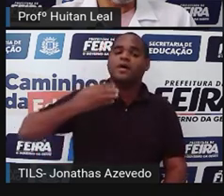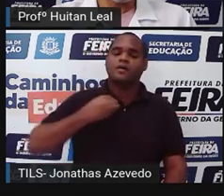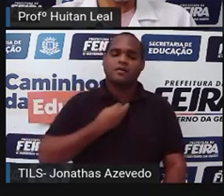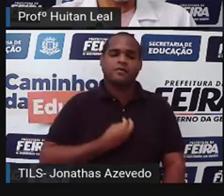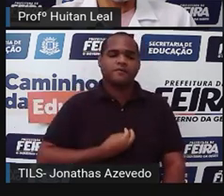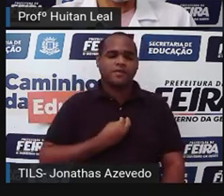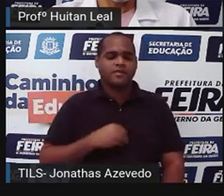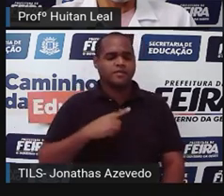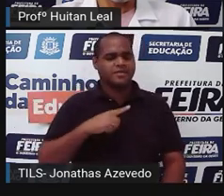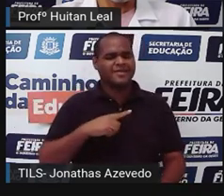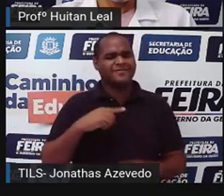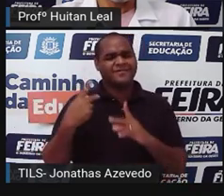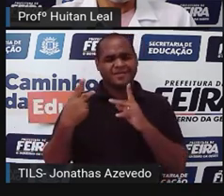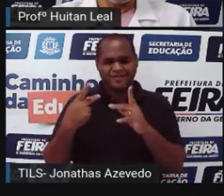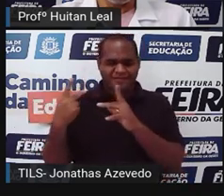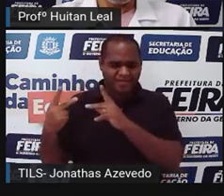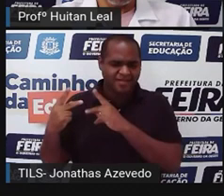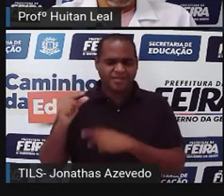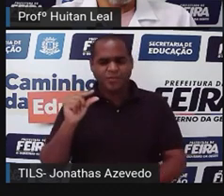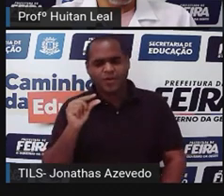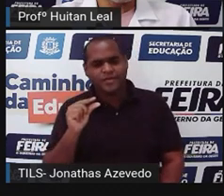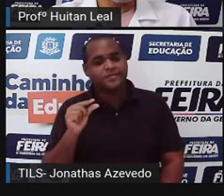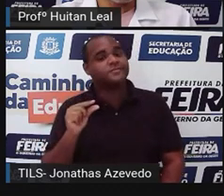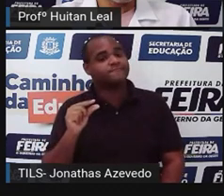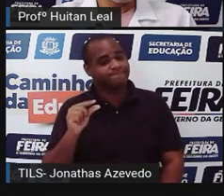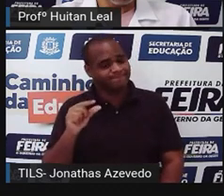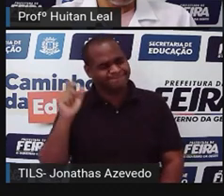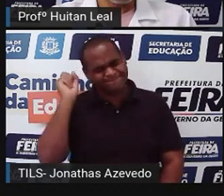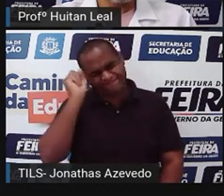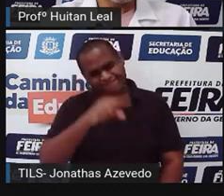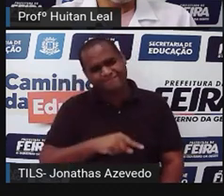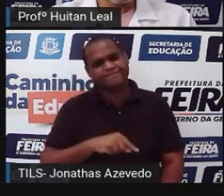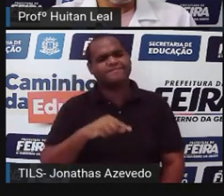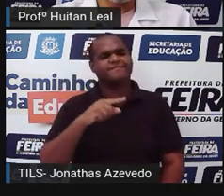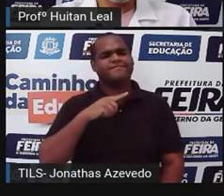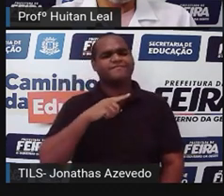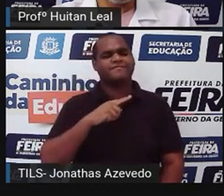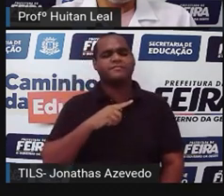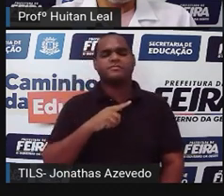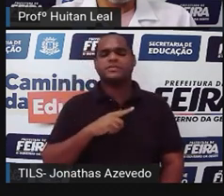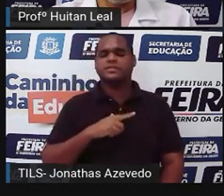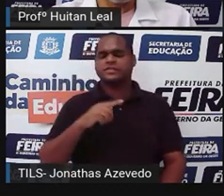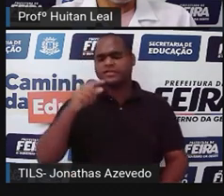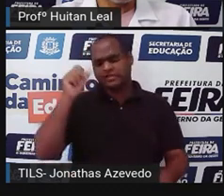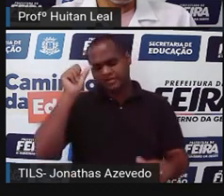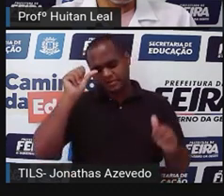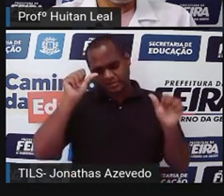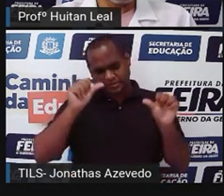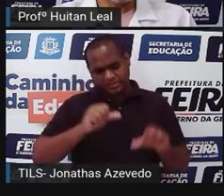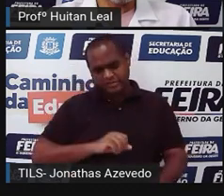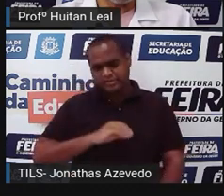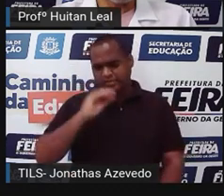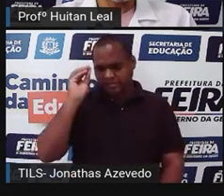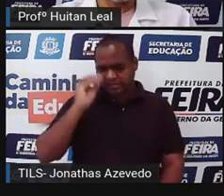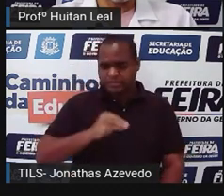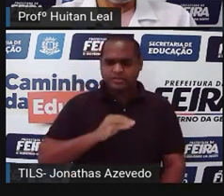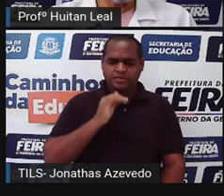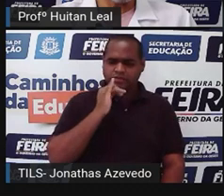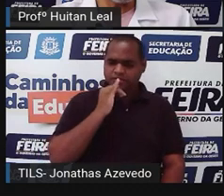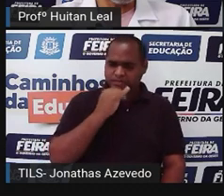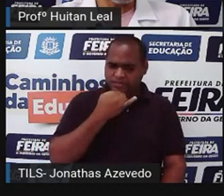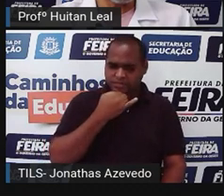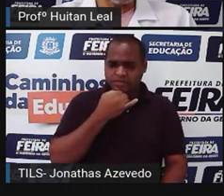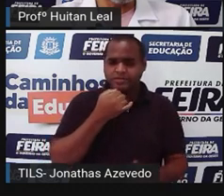tão poucas visitas, mas ainda lamentou profundamente a presença daquele reflexo